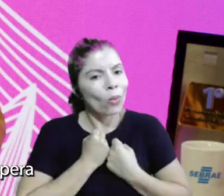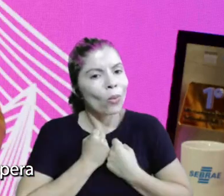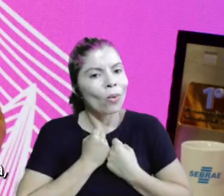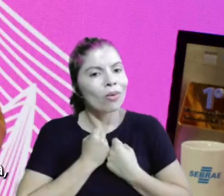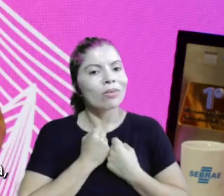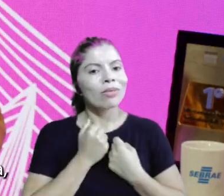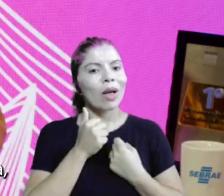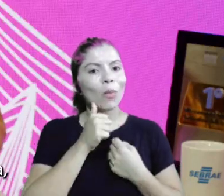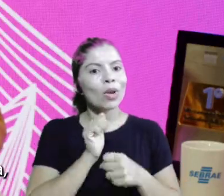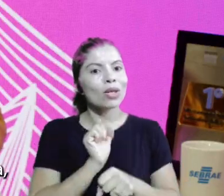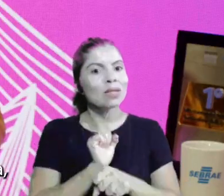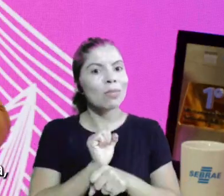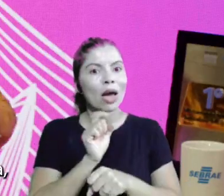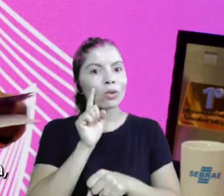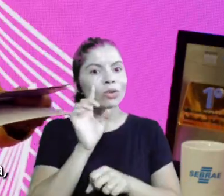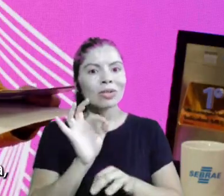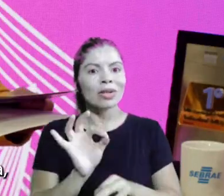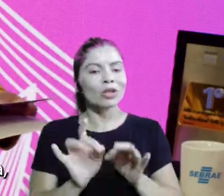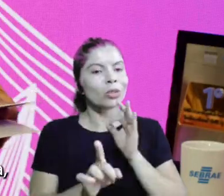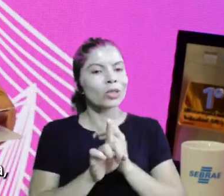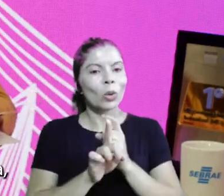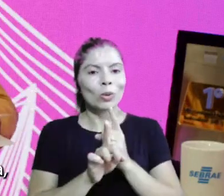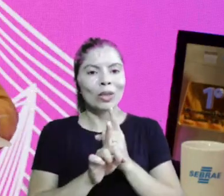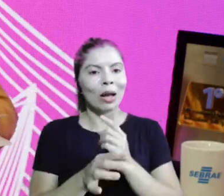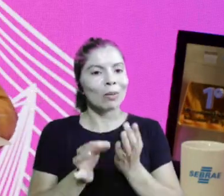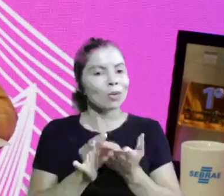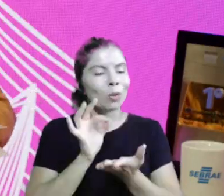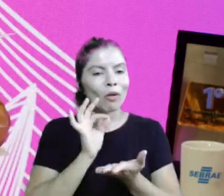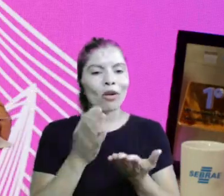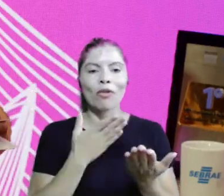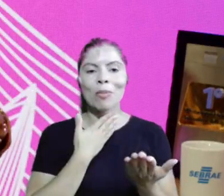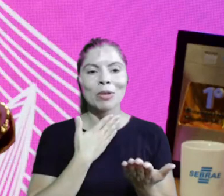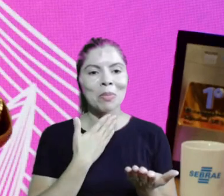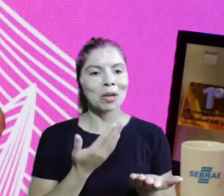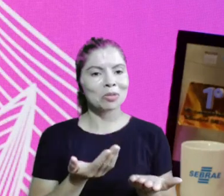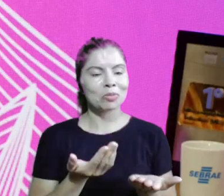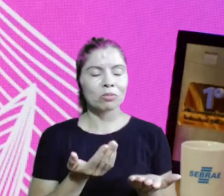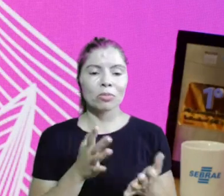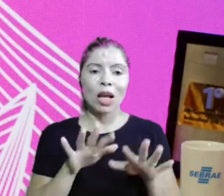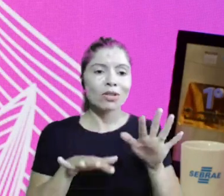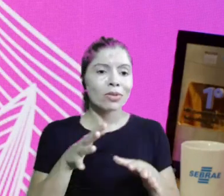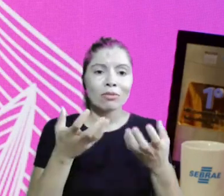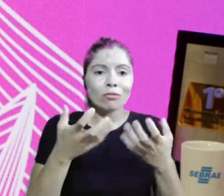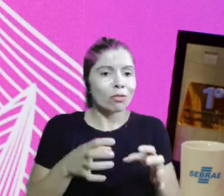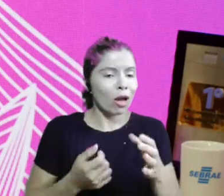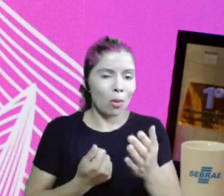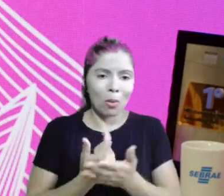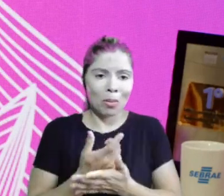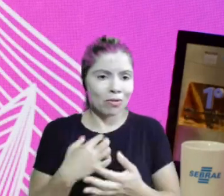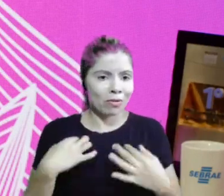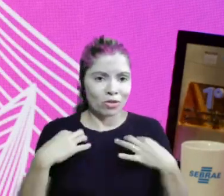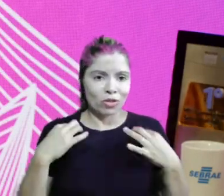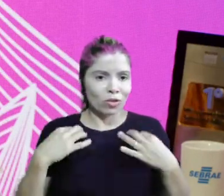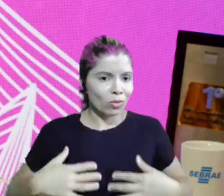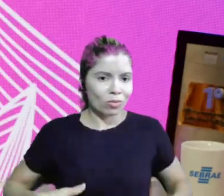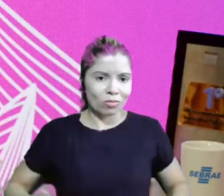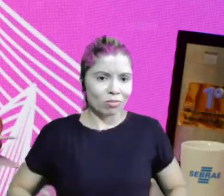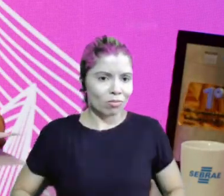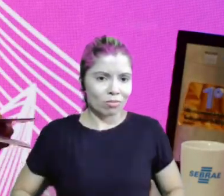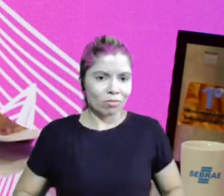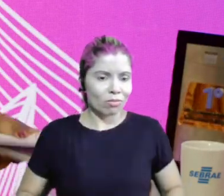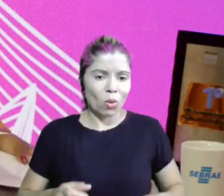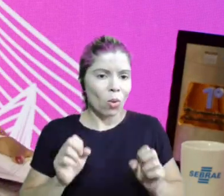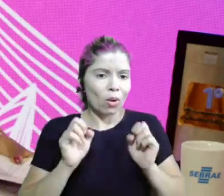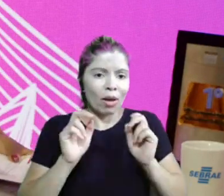espera pra poder dentro da vestida de saia, como você falou, pode nem ter comprado vestido e nunca ser a sua